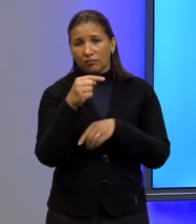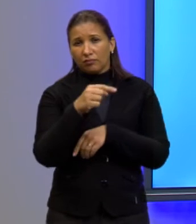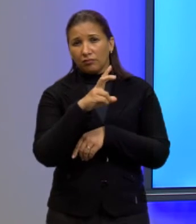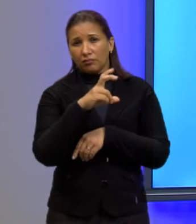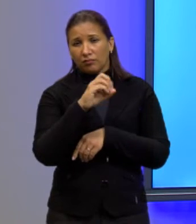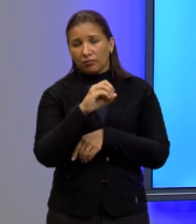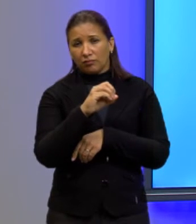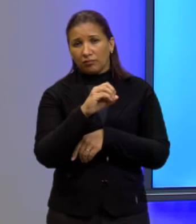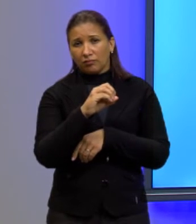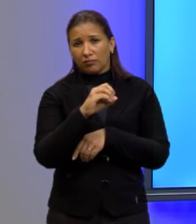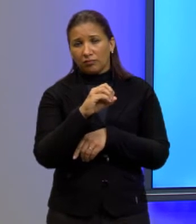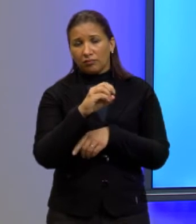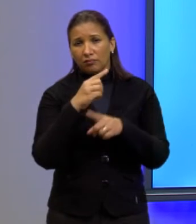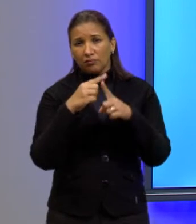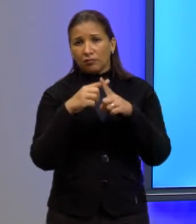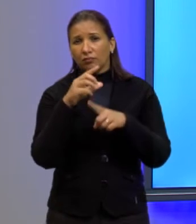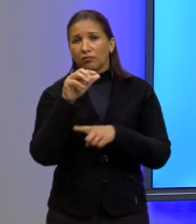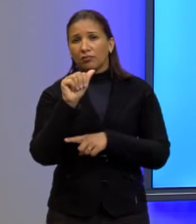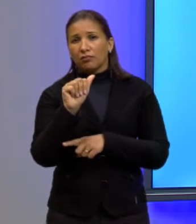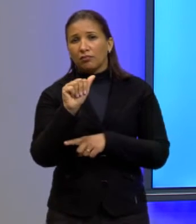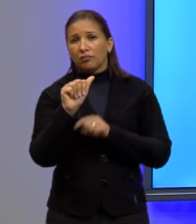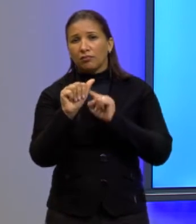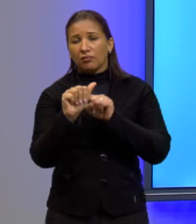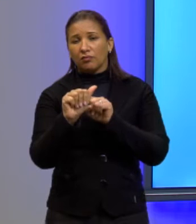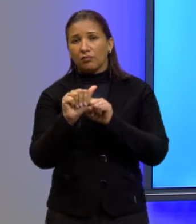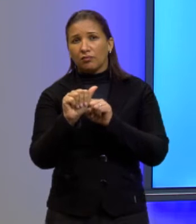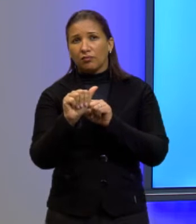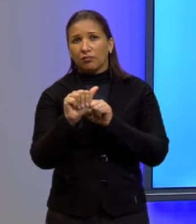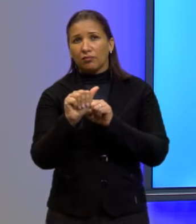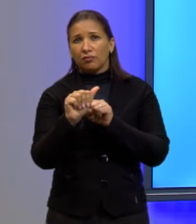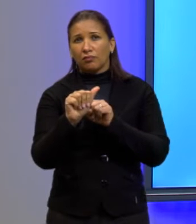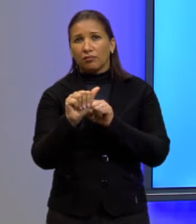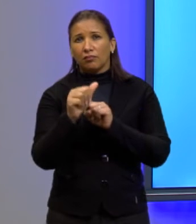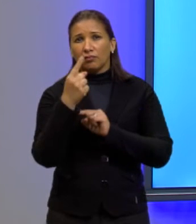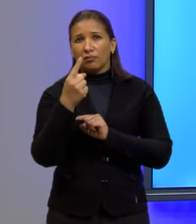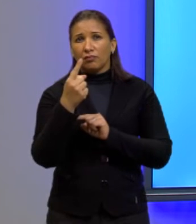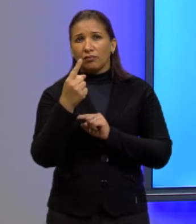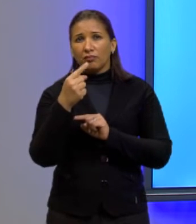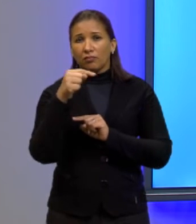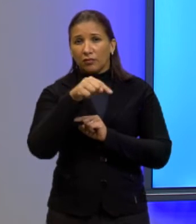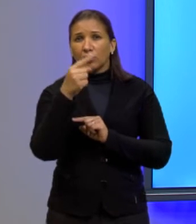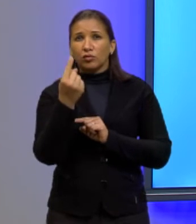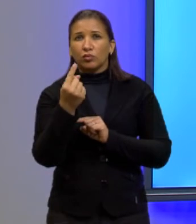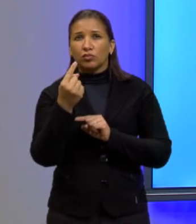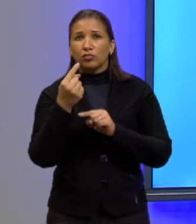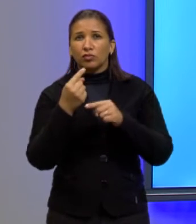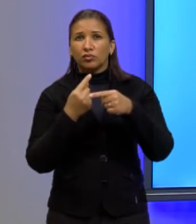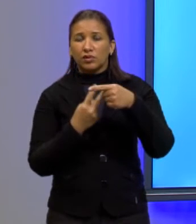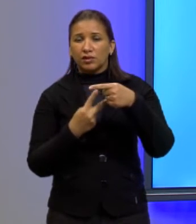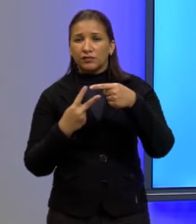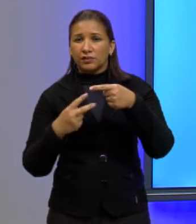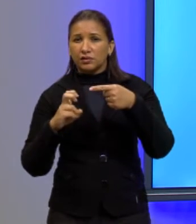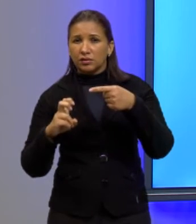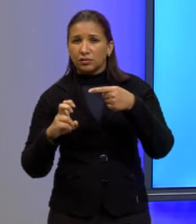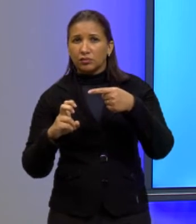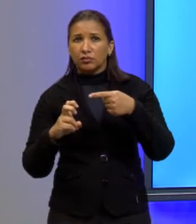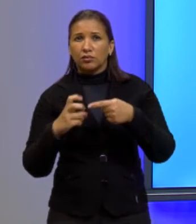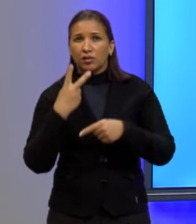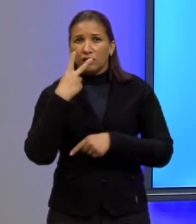50 vezes A e o A menos 1 sobre 225 eu tenho que o B é 2 terços